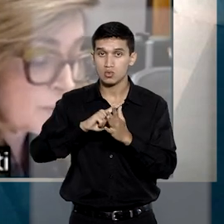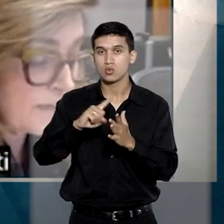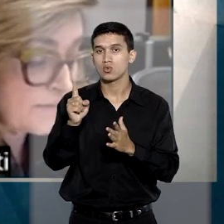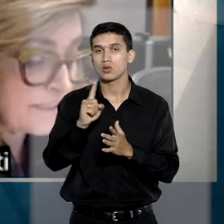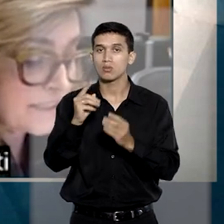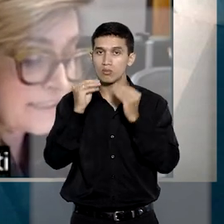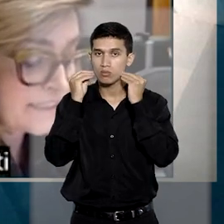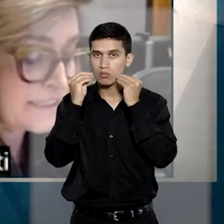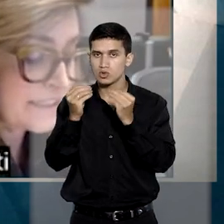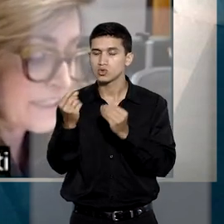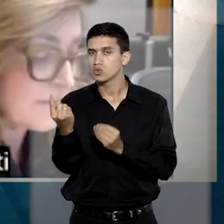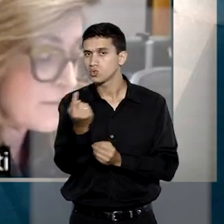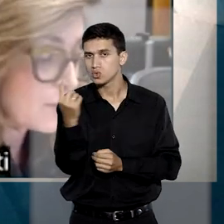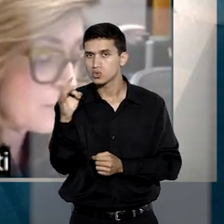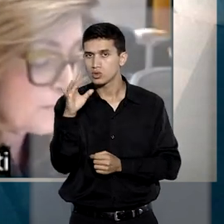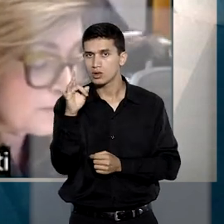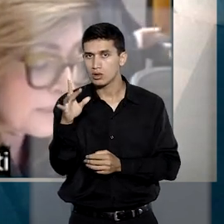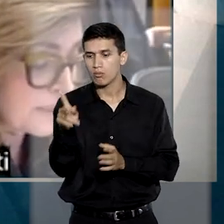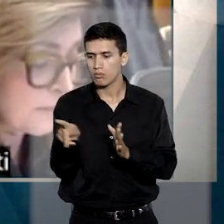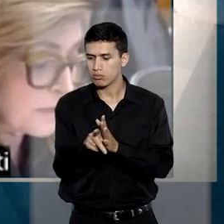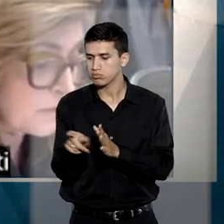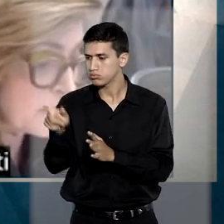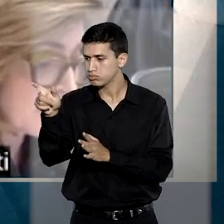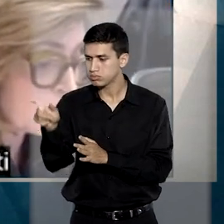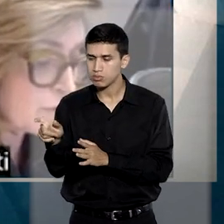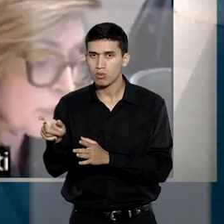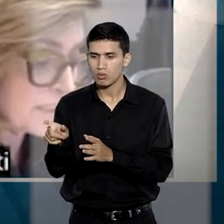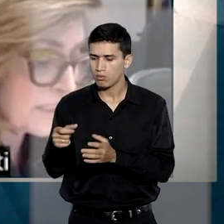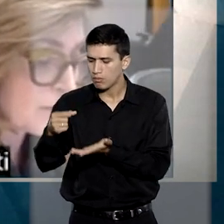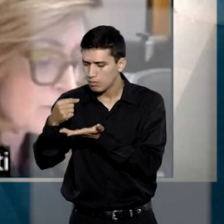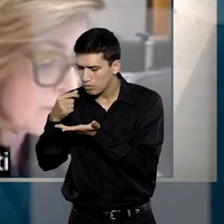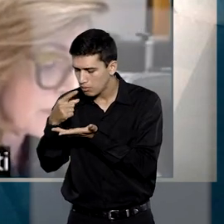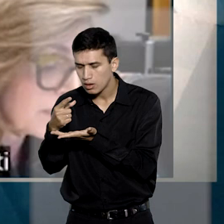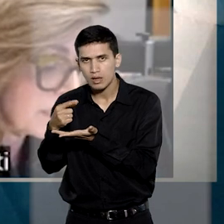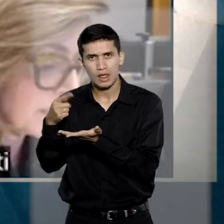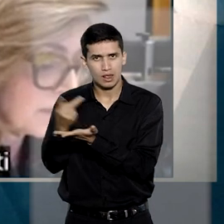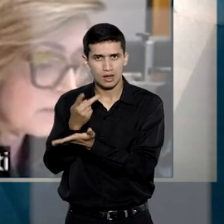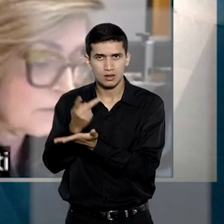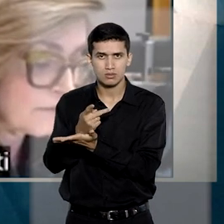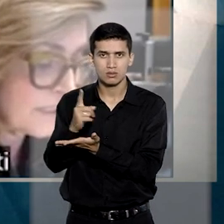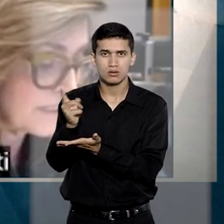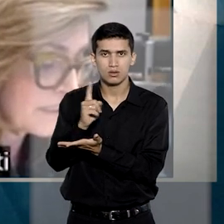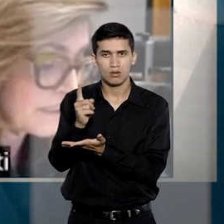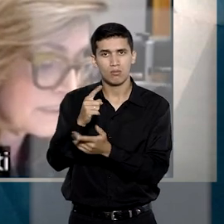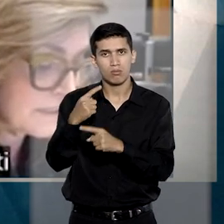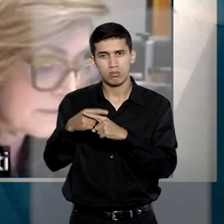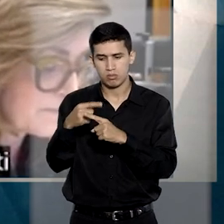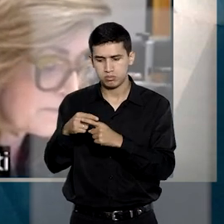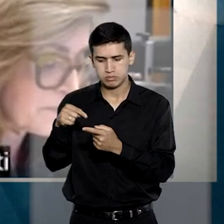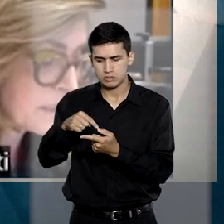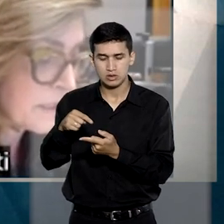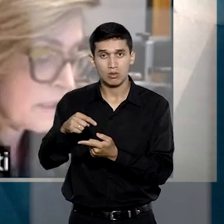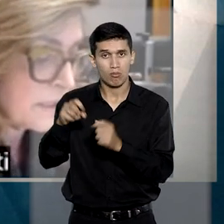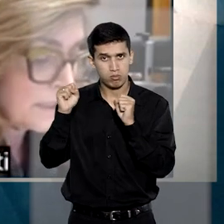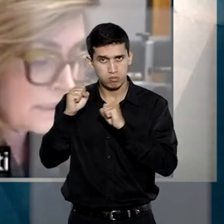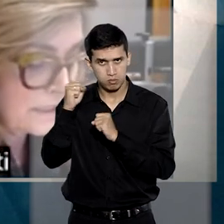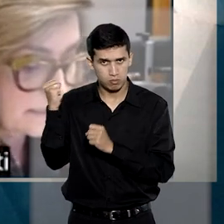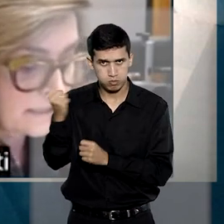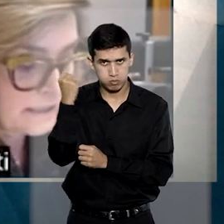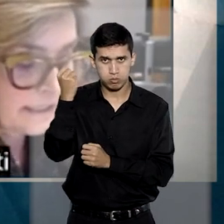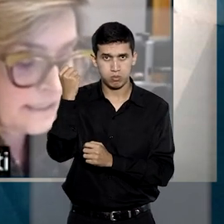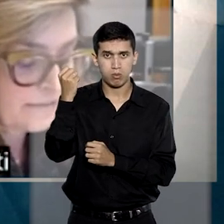não configuram por si sós defeito do produto, desde que a potencialidade e a frequência desses efeitos nocivos